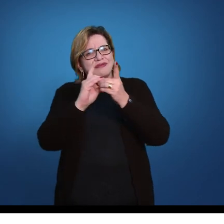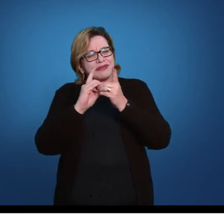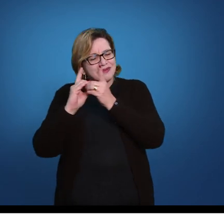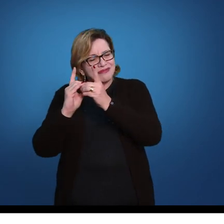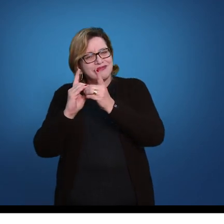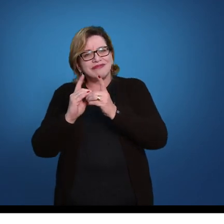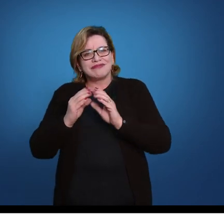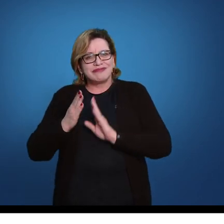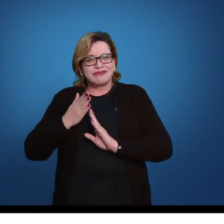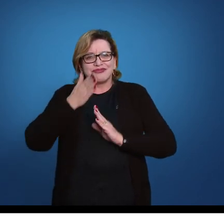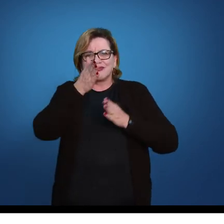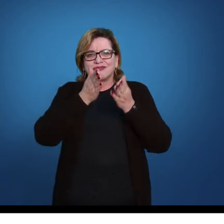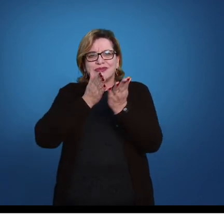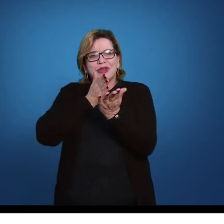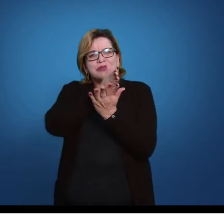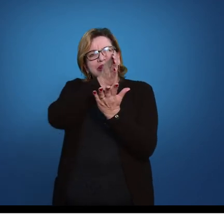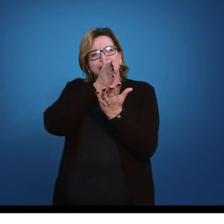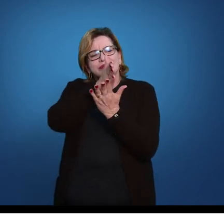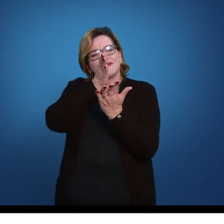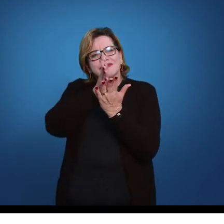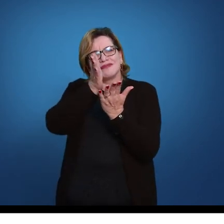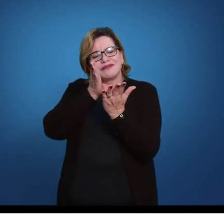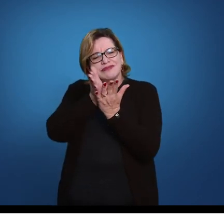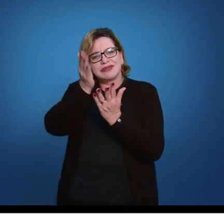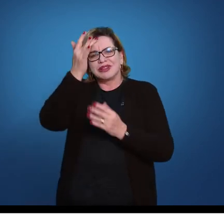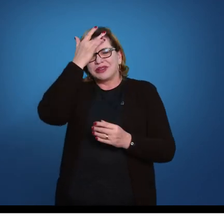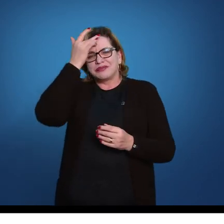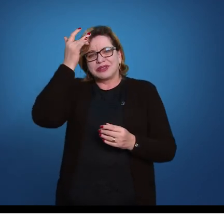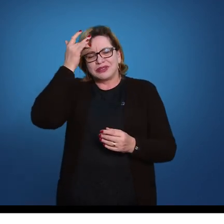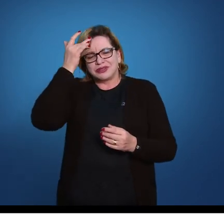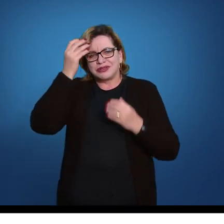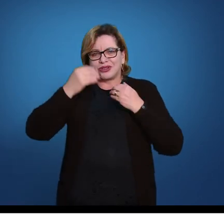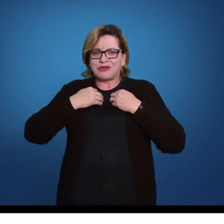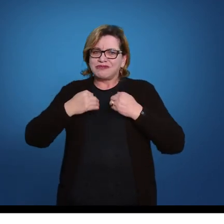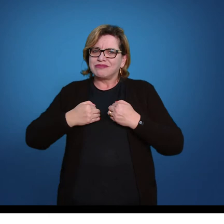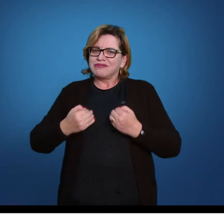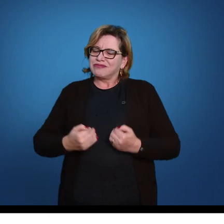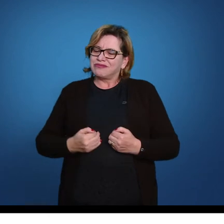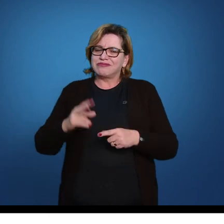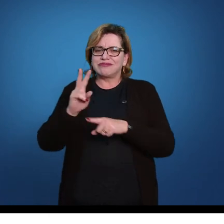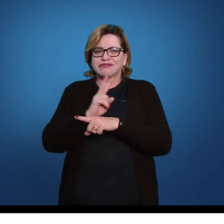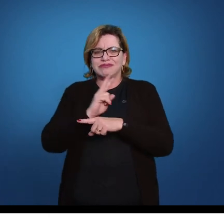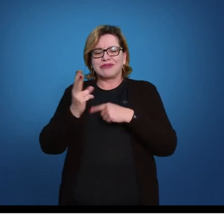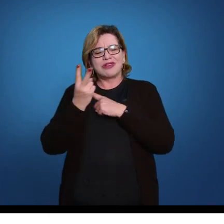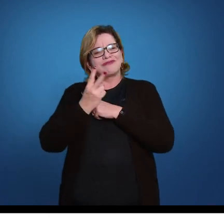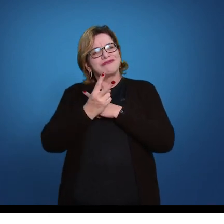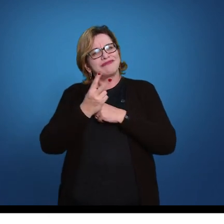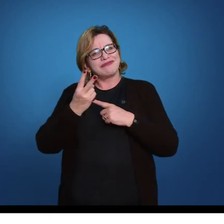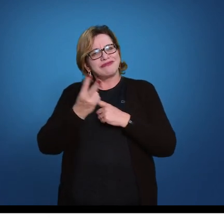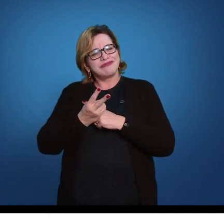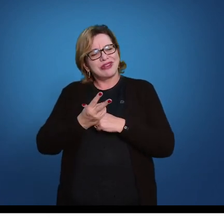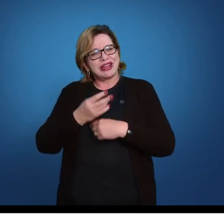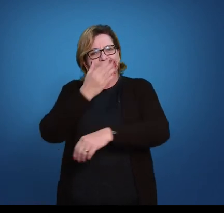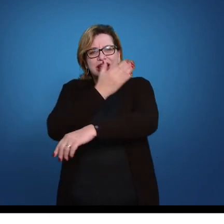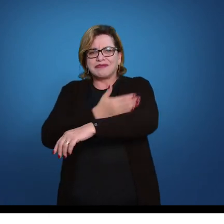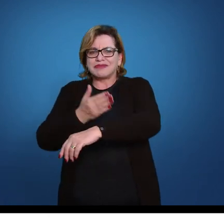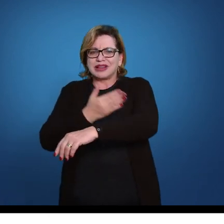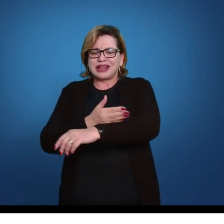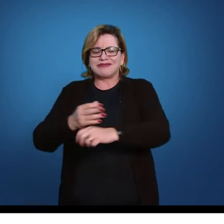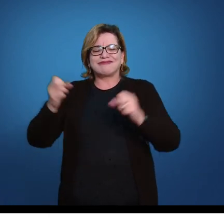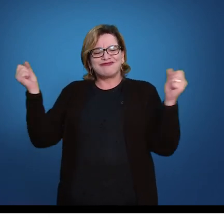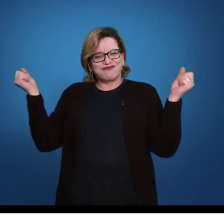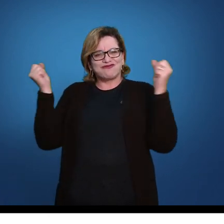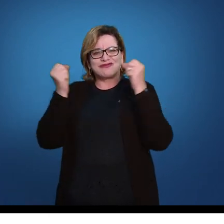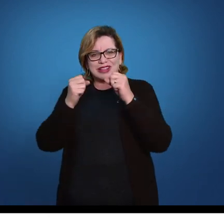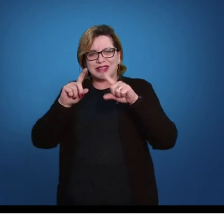das pessoas ao cuidado com o corpo, a ginástica, a prática da ginástica, mas com uma intenção